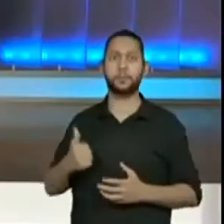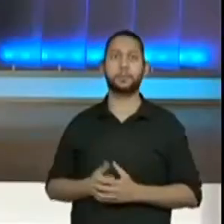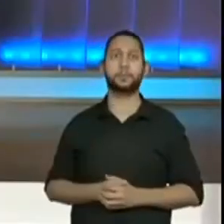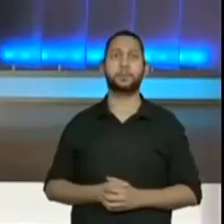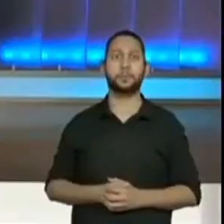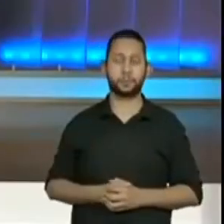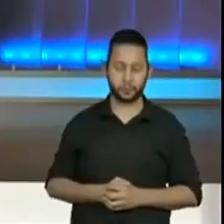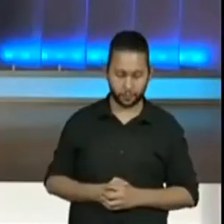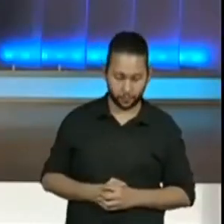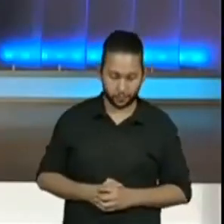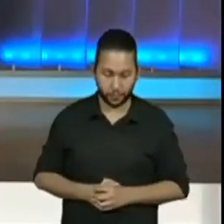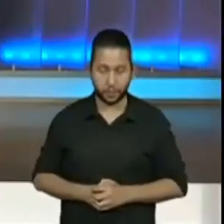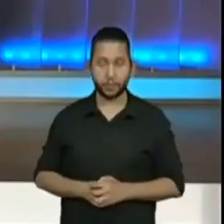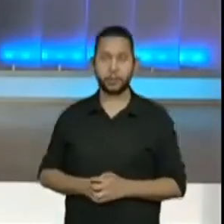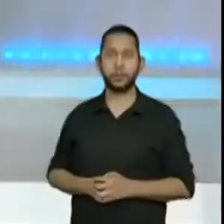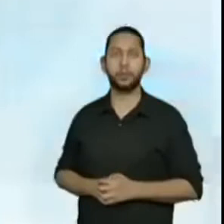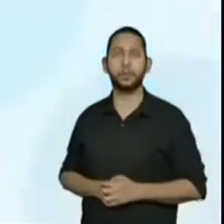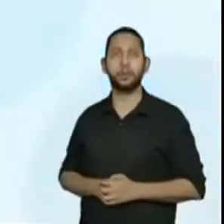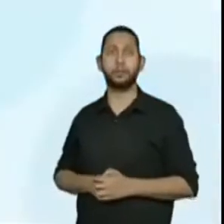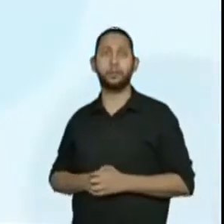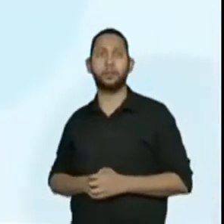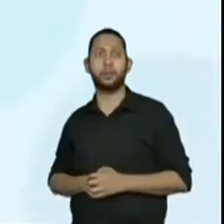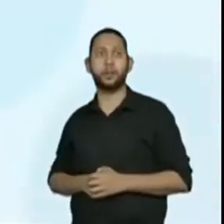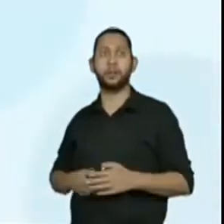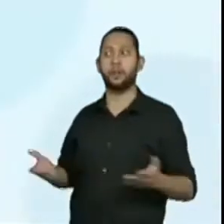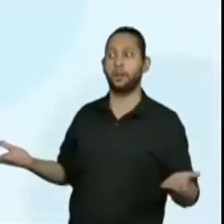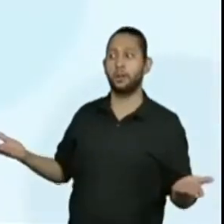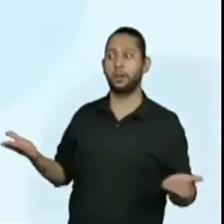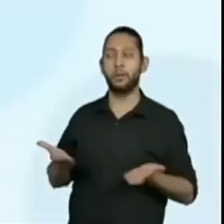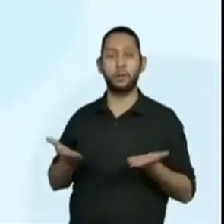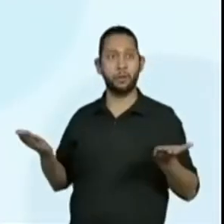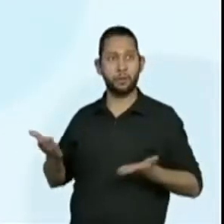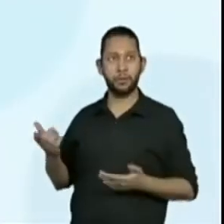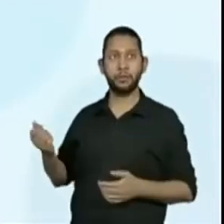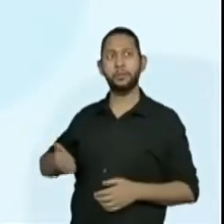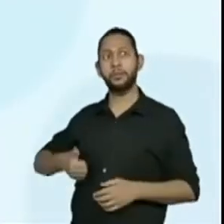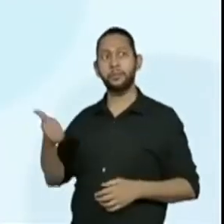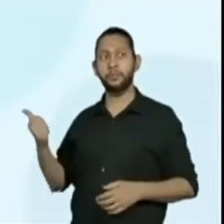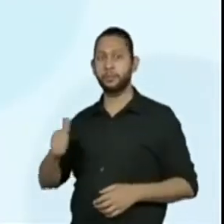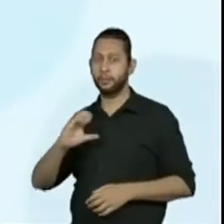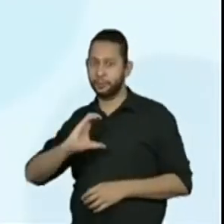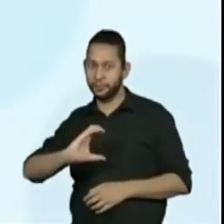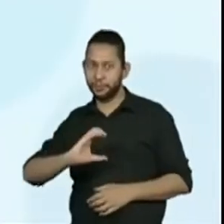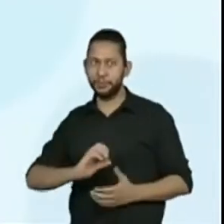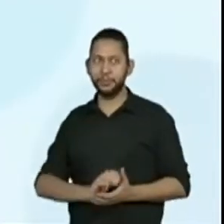Então, próxima sequência aqui. A sequência C é a seguinte.